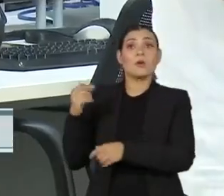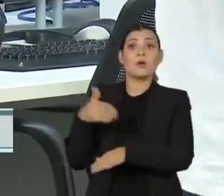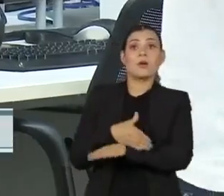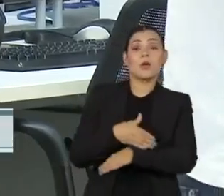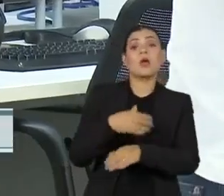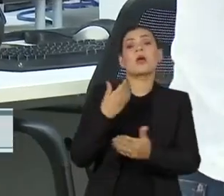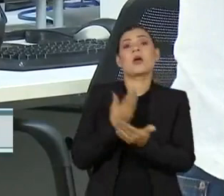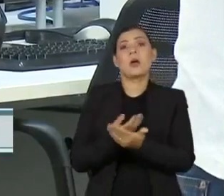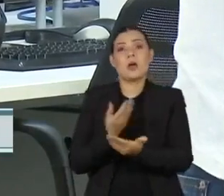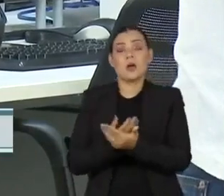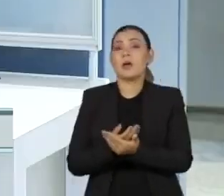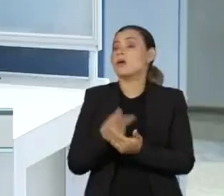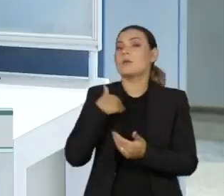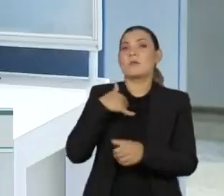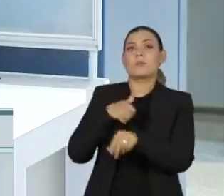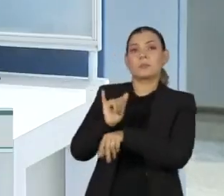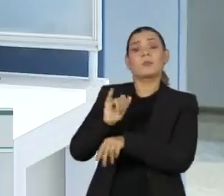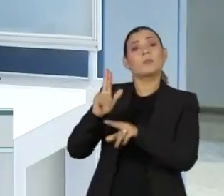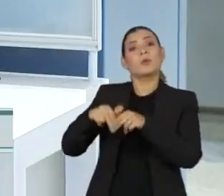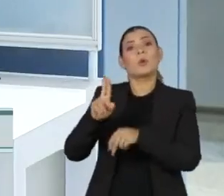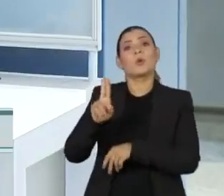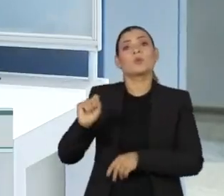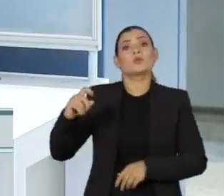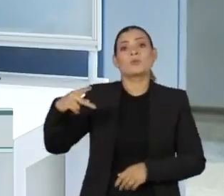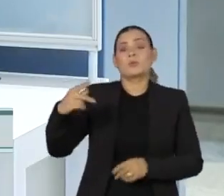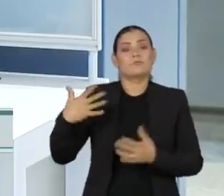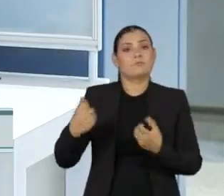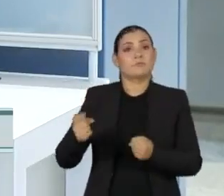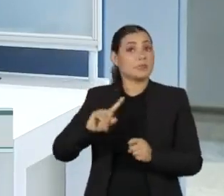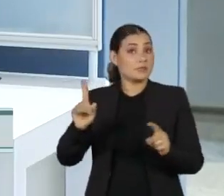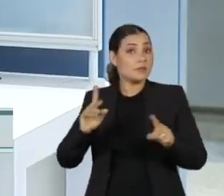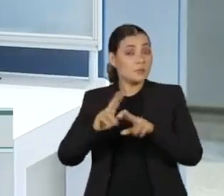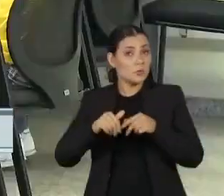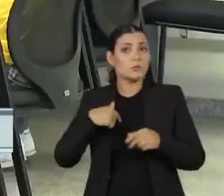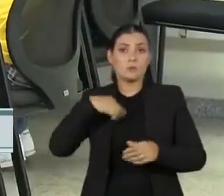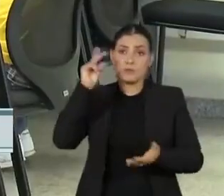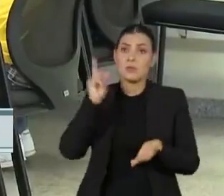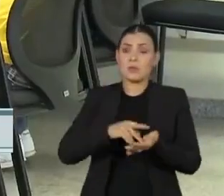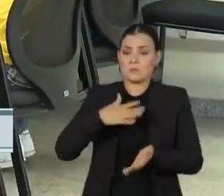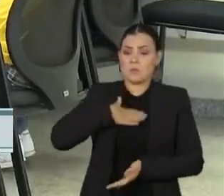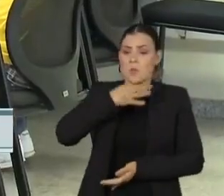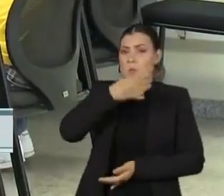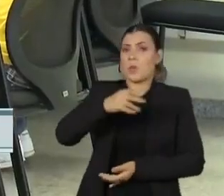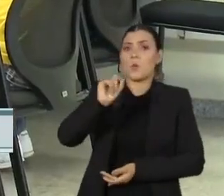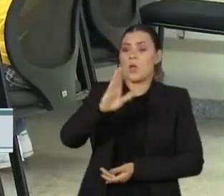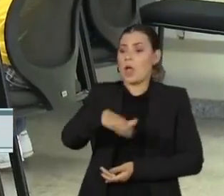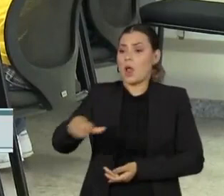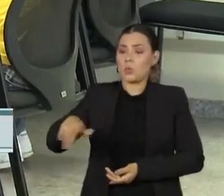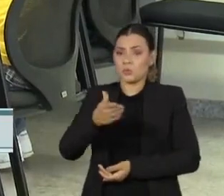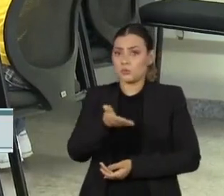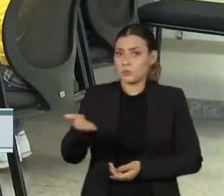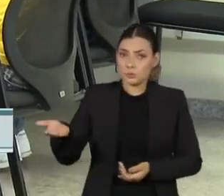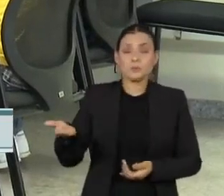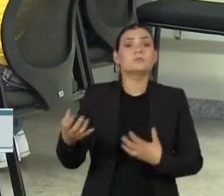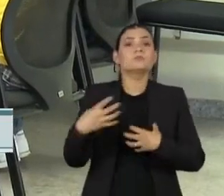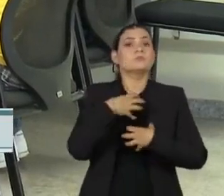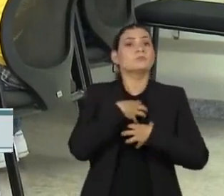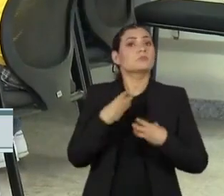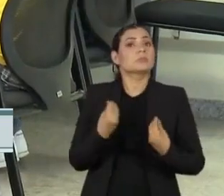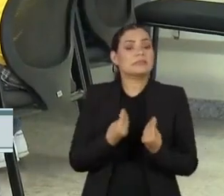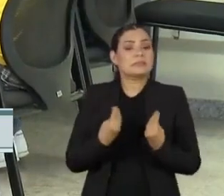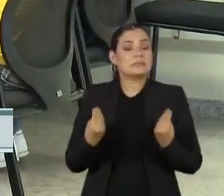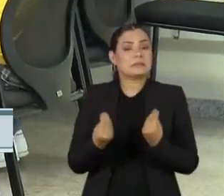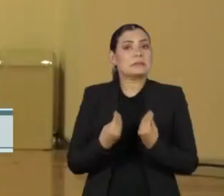não sendo reconhecidos pela universidade. E eu pessoalmente não tenho dúvidas que os alunos que se sintam